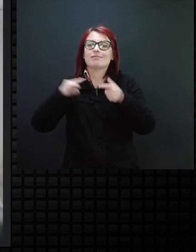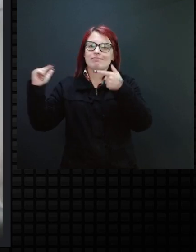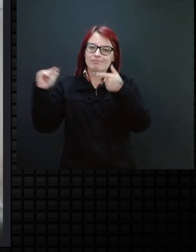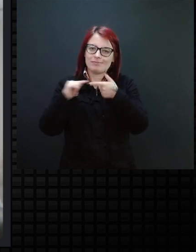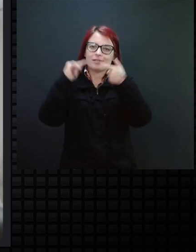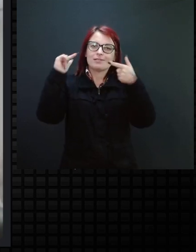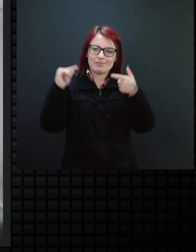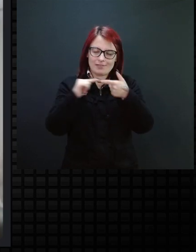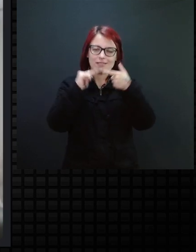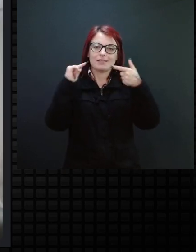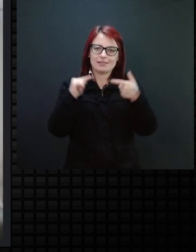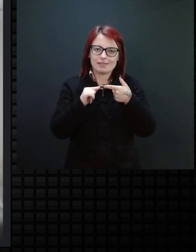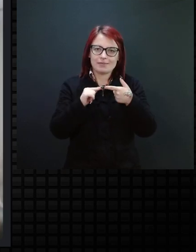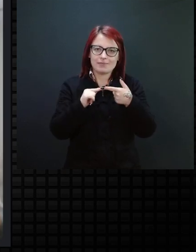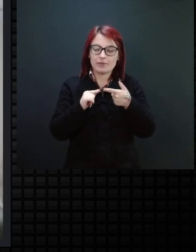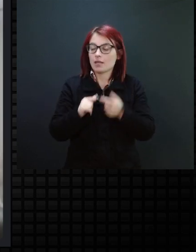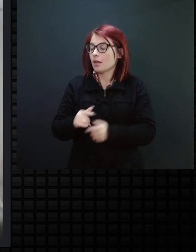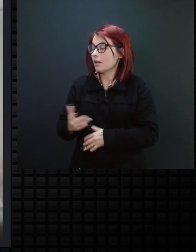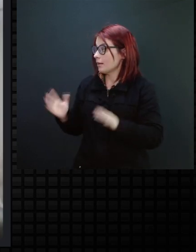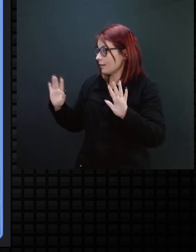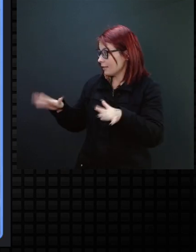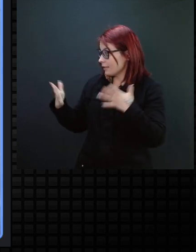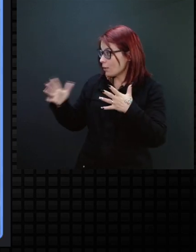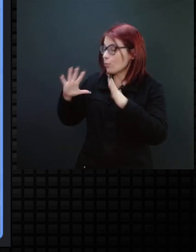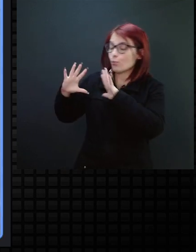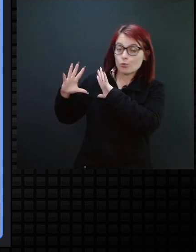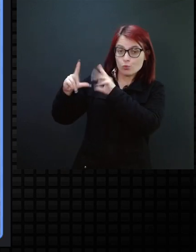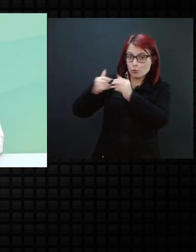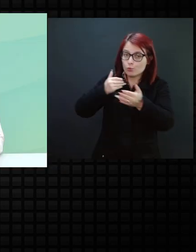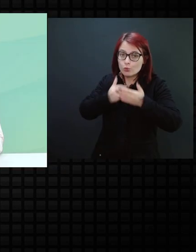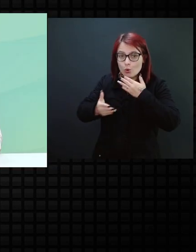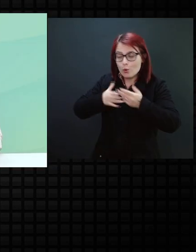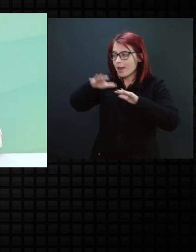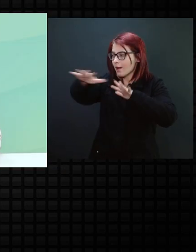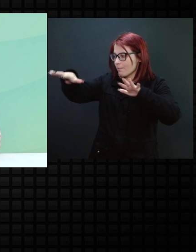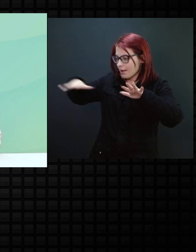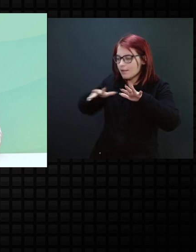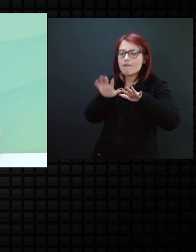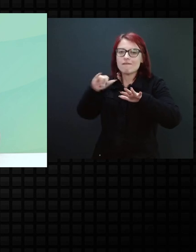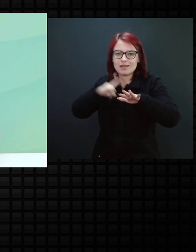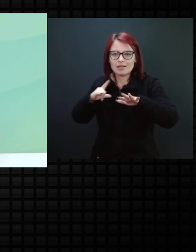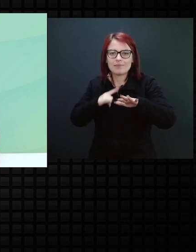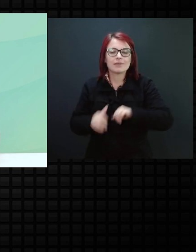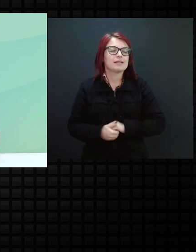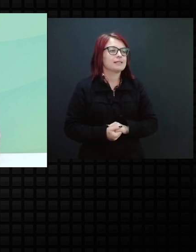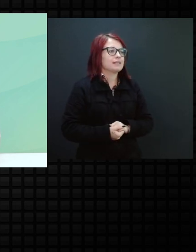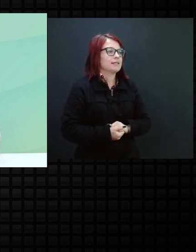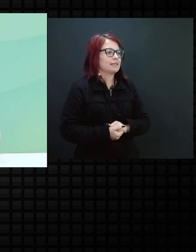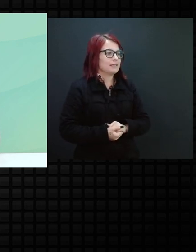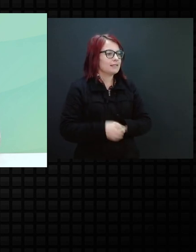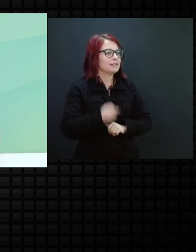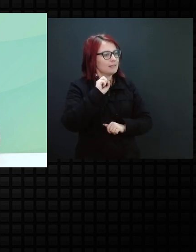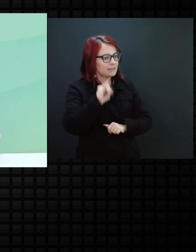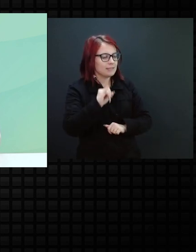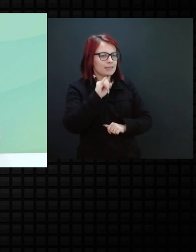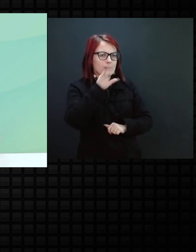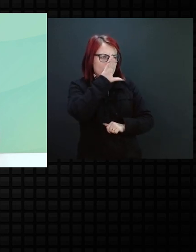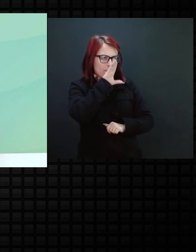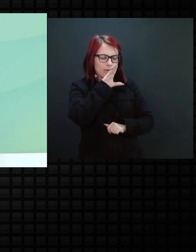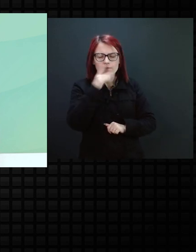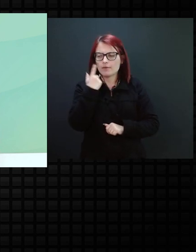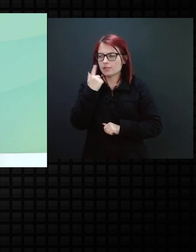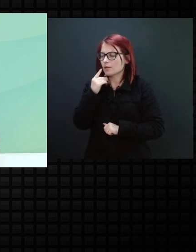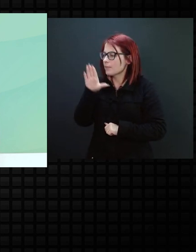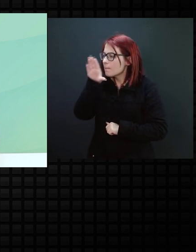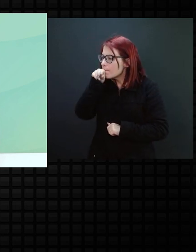Teremos em todos os ambientes, então, vamos supor, ter o patinho lá para o banho, então, ele vai